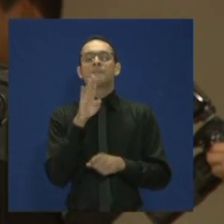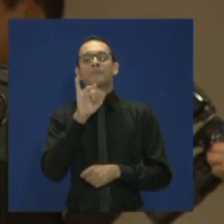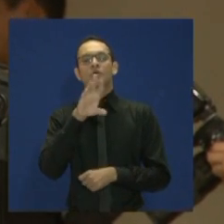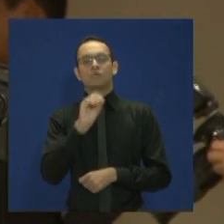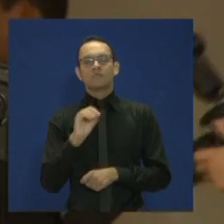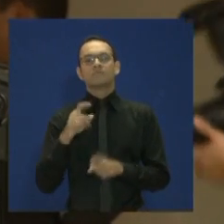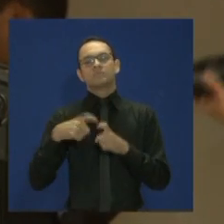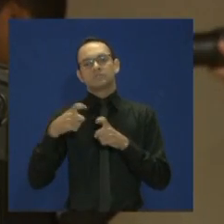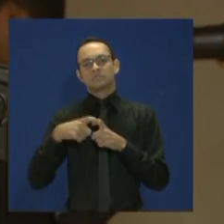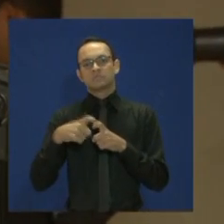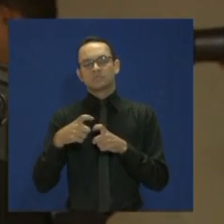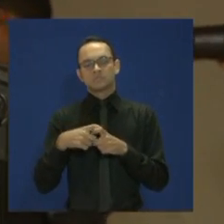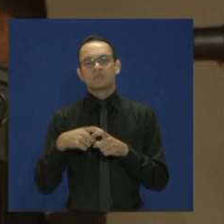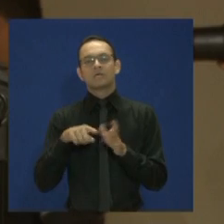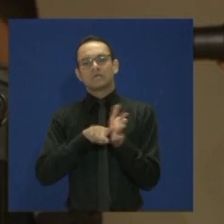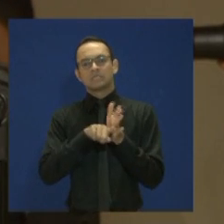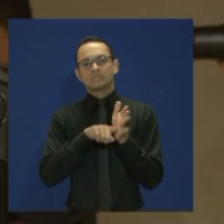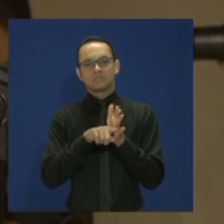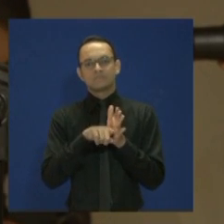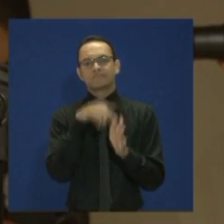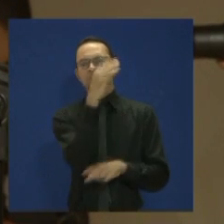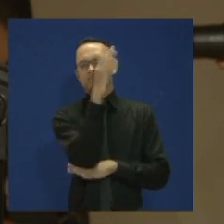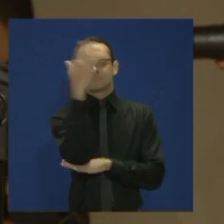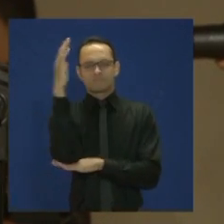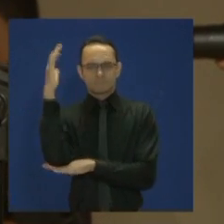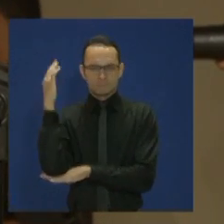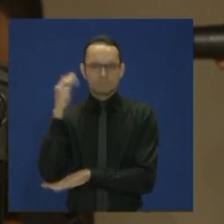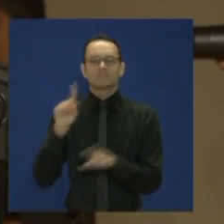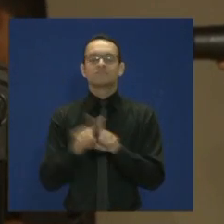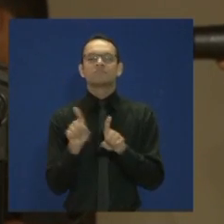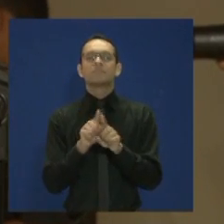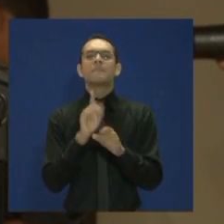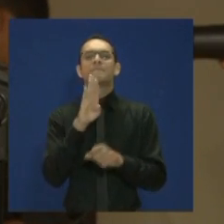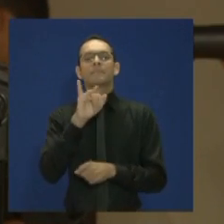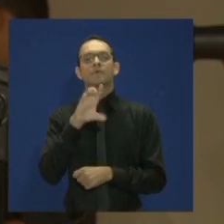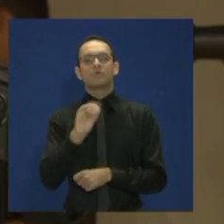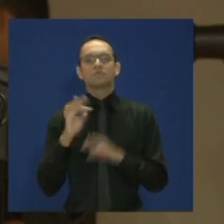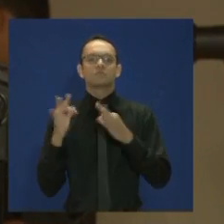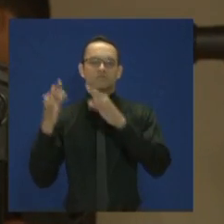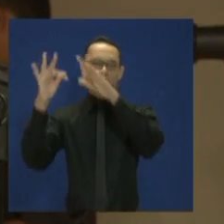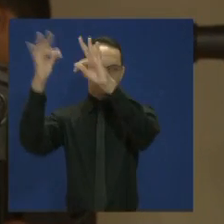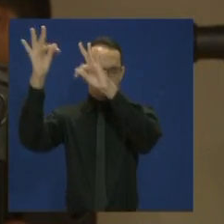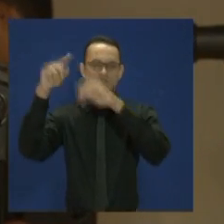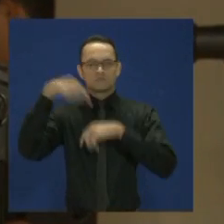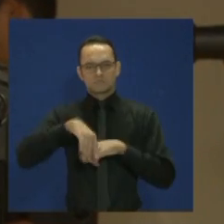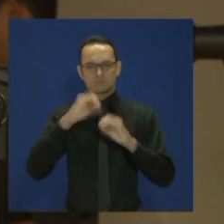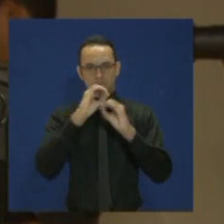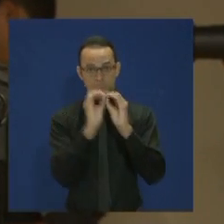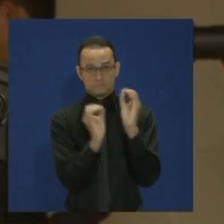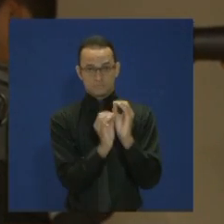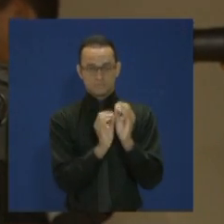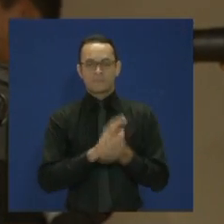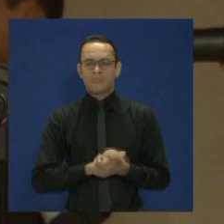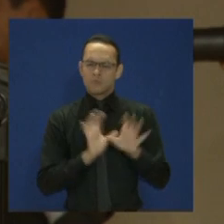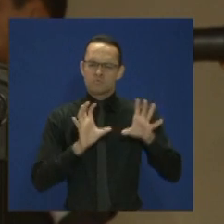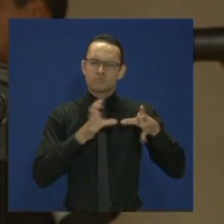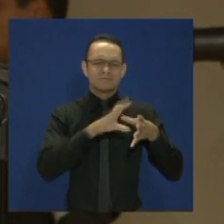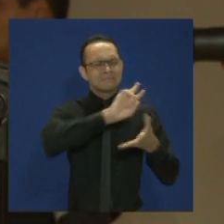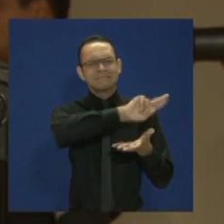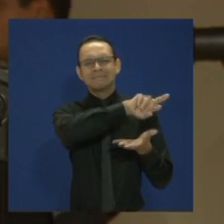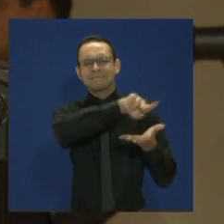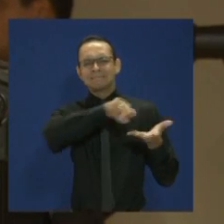ambiental, nutrição e biotecnologia da Universidade Federal de Goiás. Esse conjunto de cursos